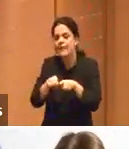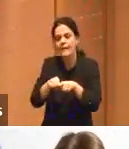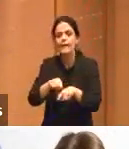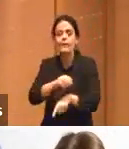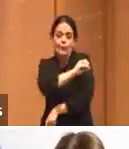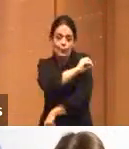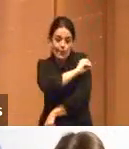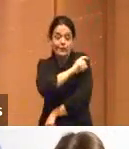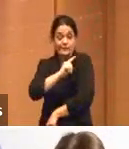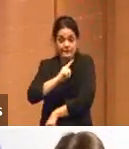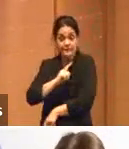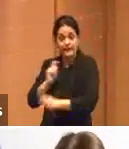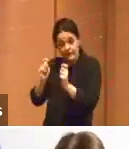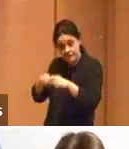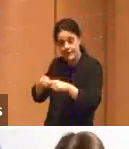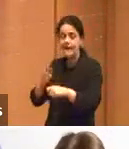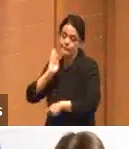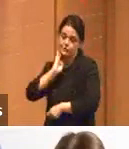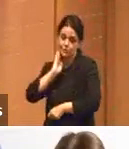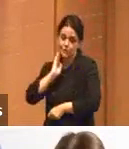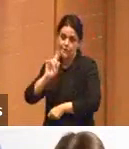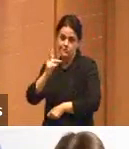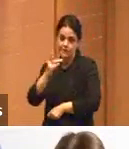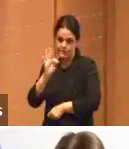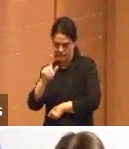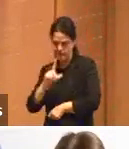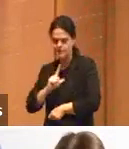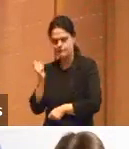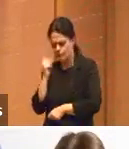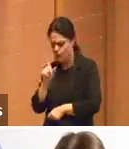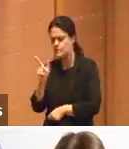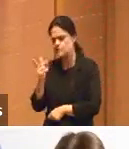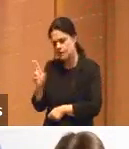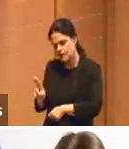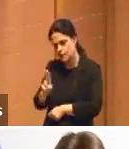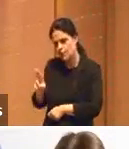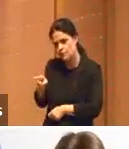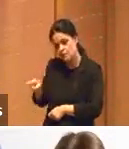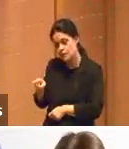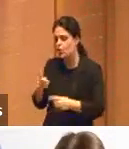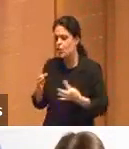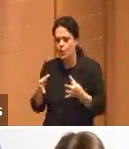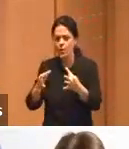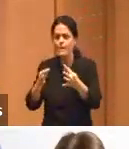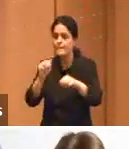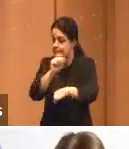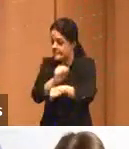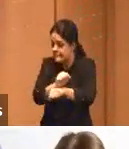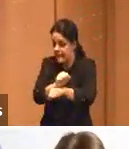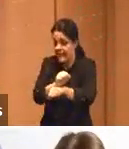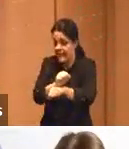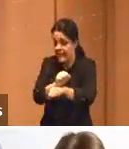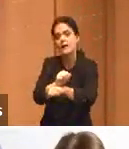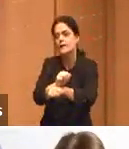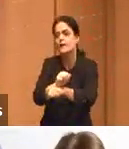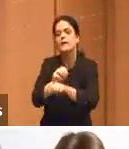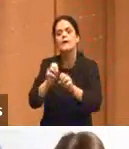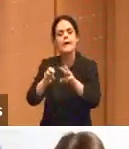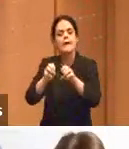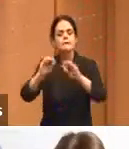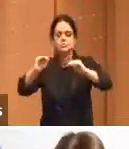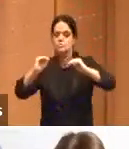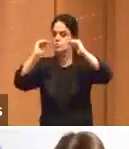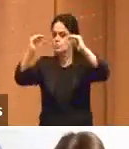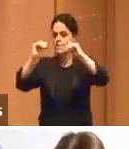GPT. Portanto, essa tecnologia, obviamente, não vai parar no ensino superior. No ensino superior ela já está, já está enraizada,